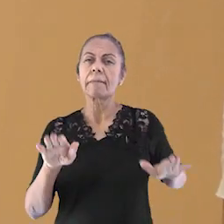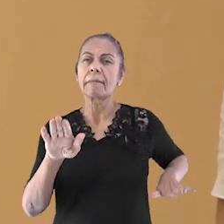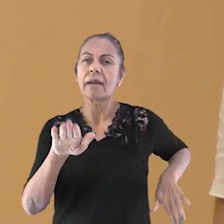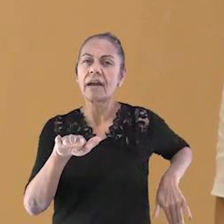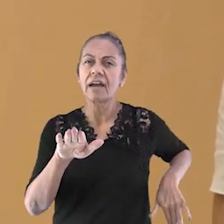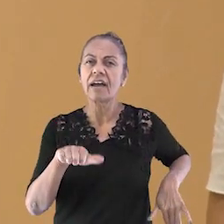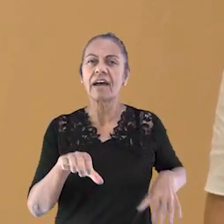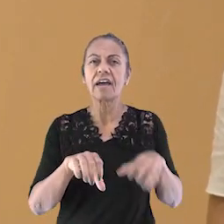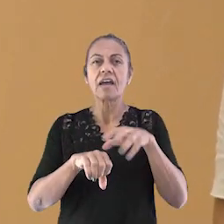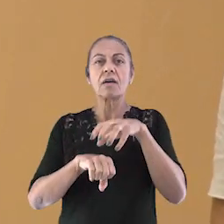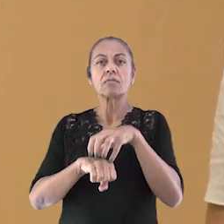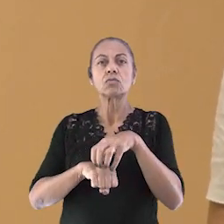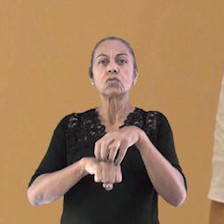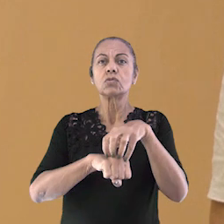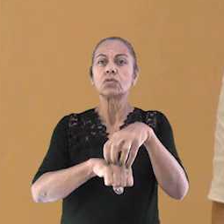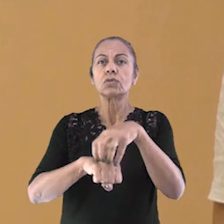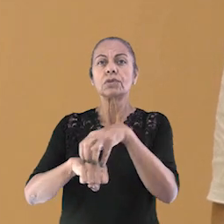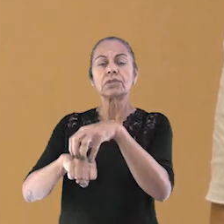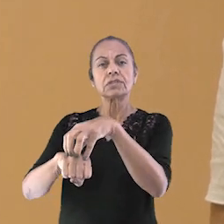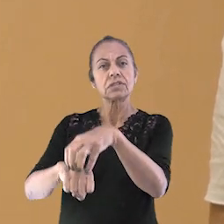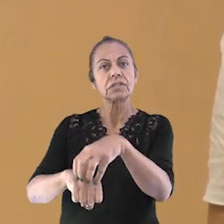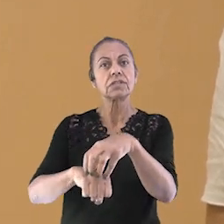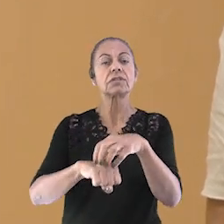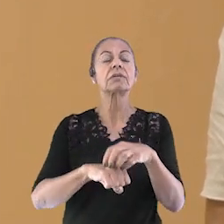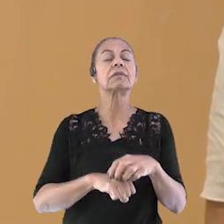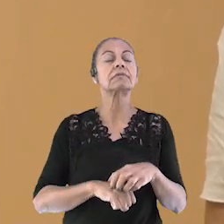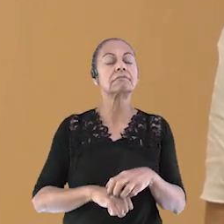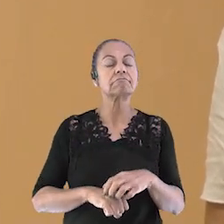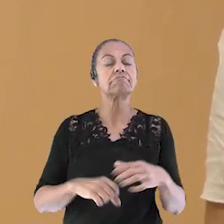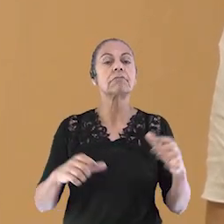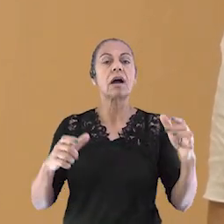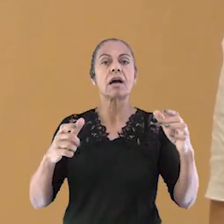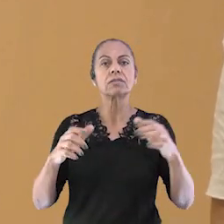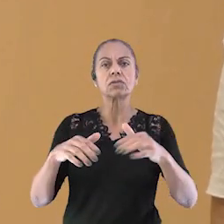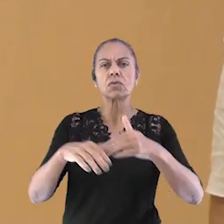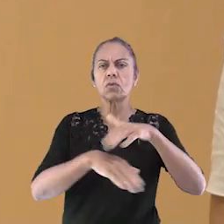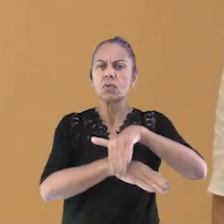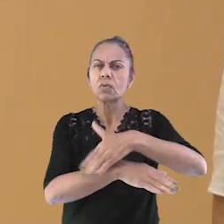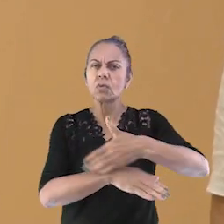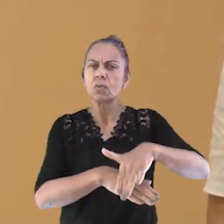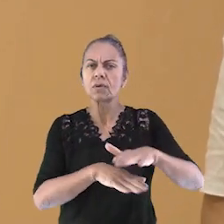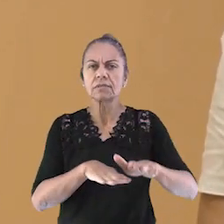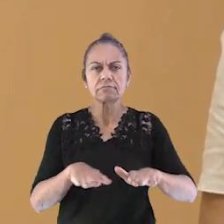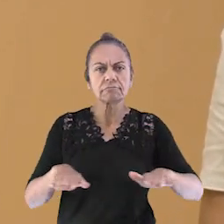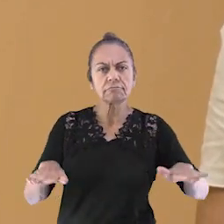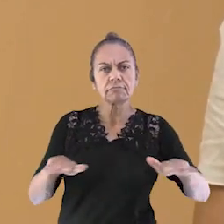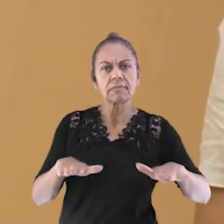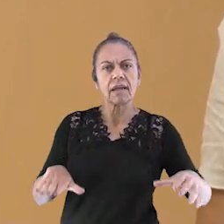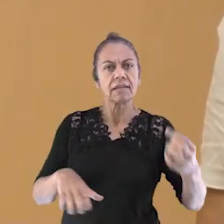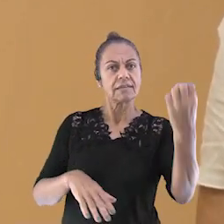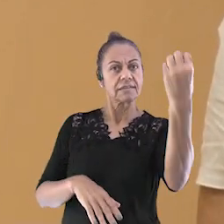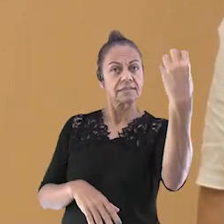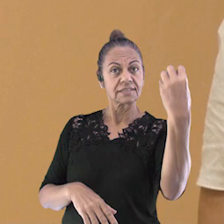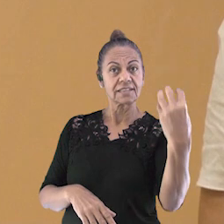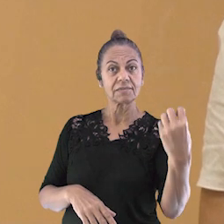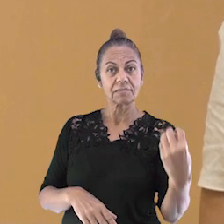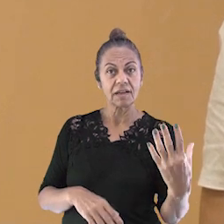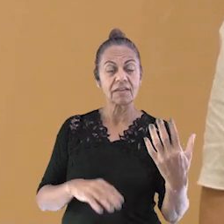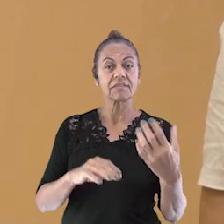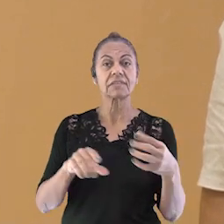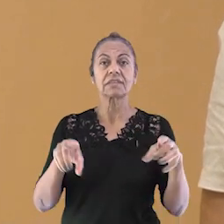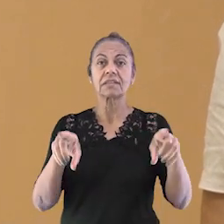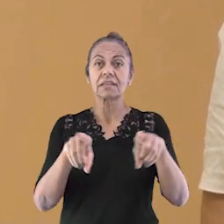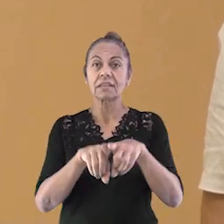praias, pontos turísticos, ruas pavimentadas e organizadas com semáforos. Assim como